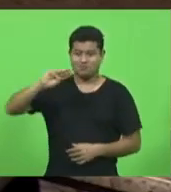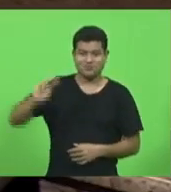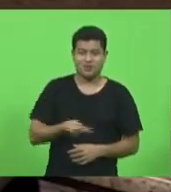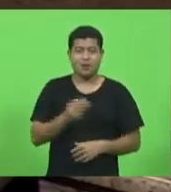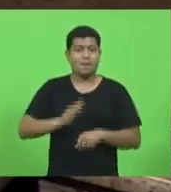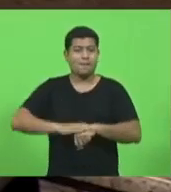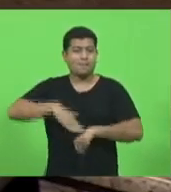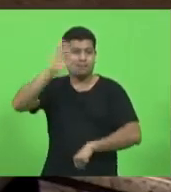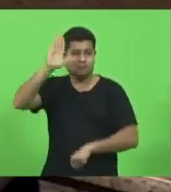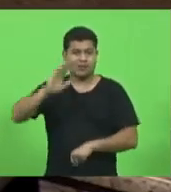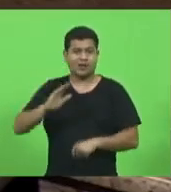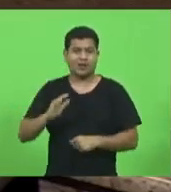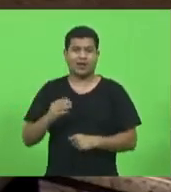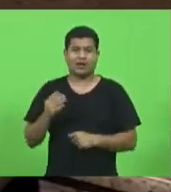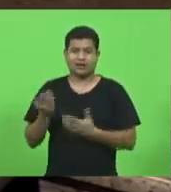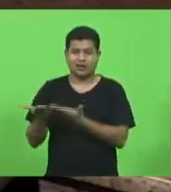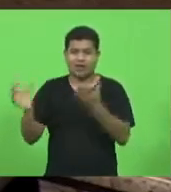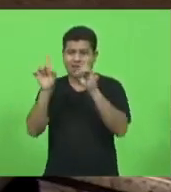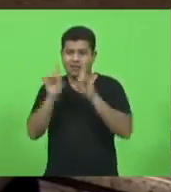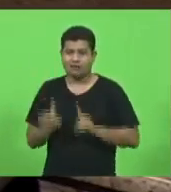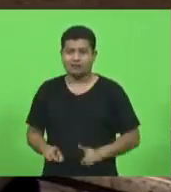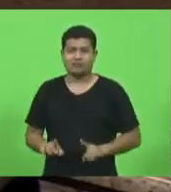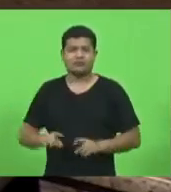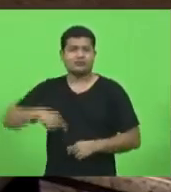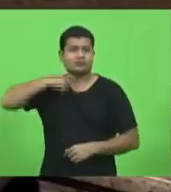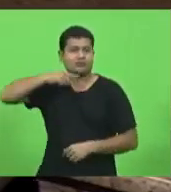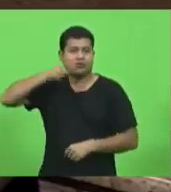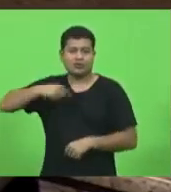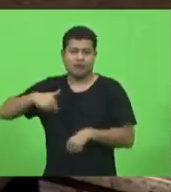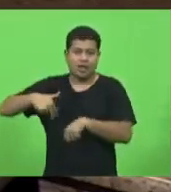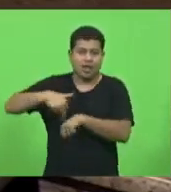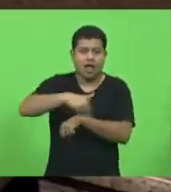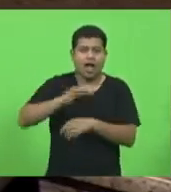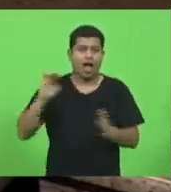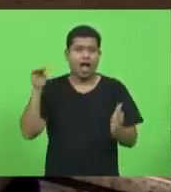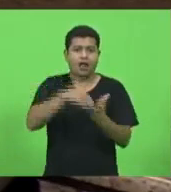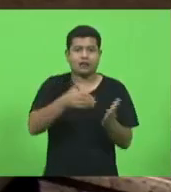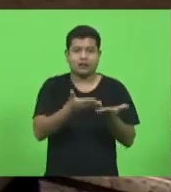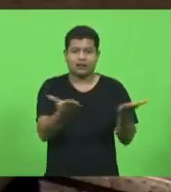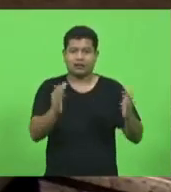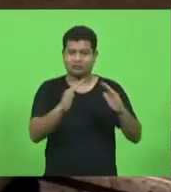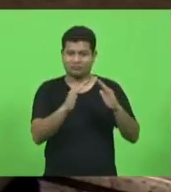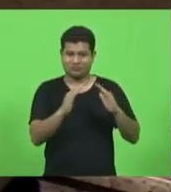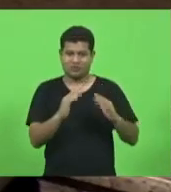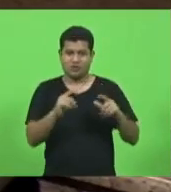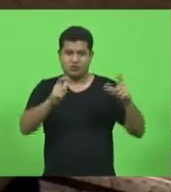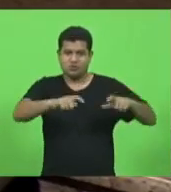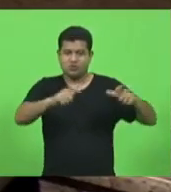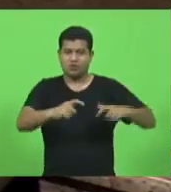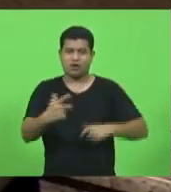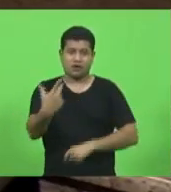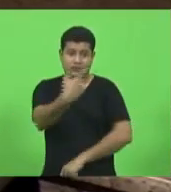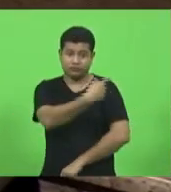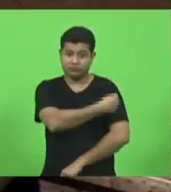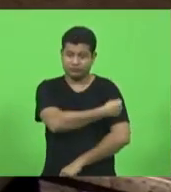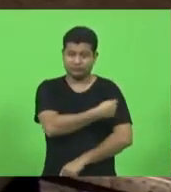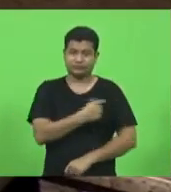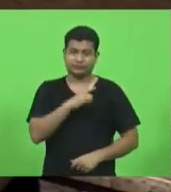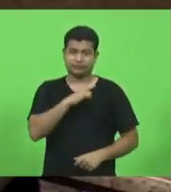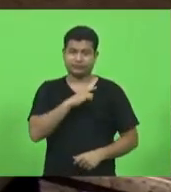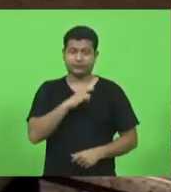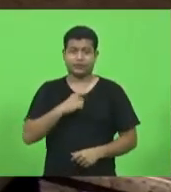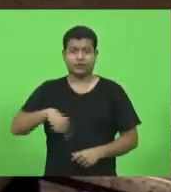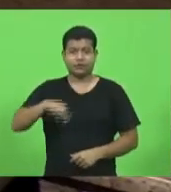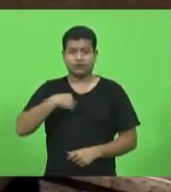que não têm condições de ir até um posto de vacinação. O que nós fizemos é um pedido de